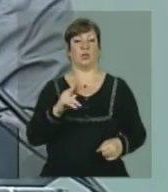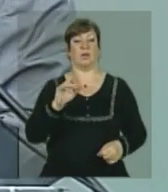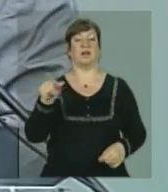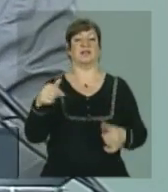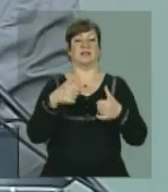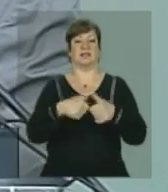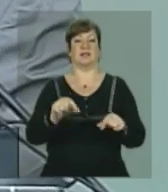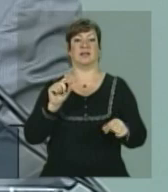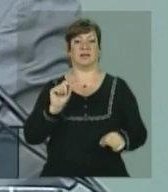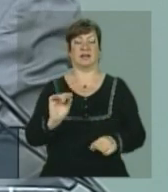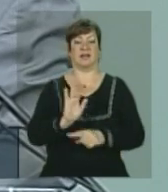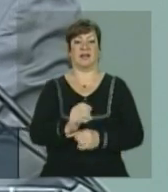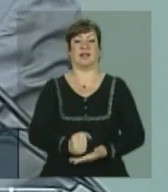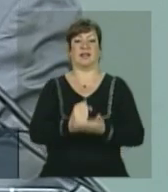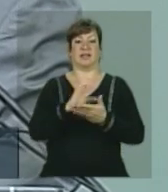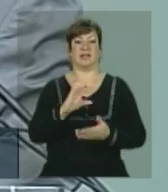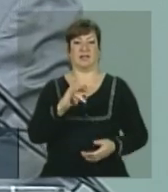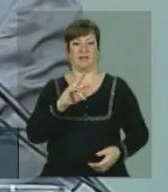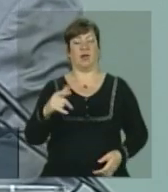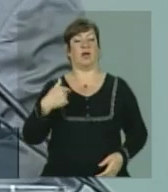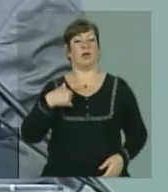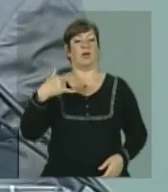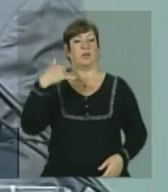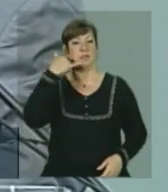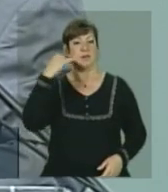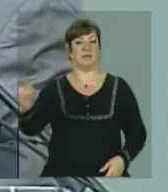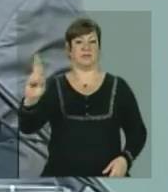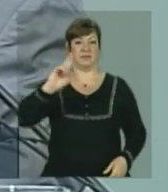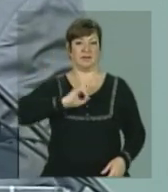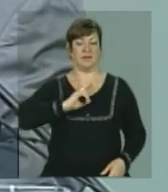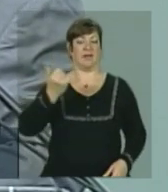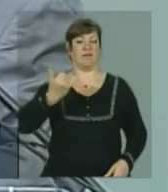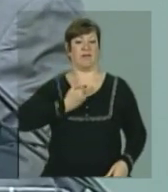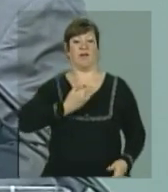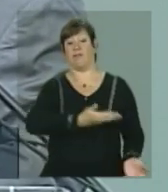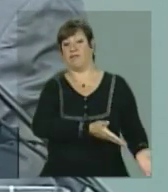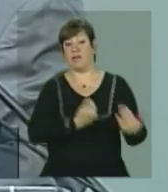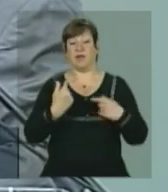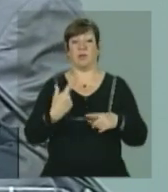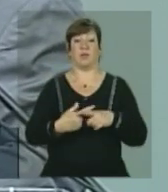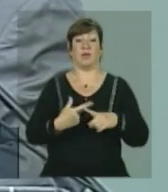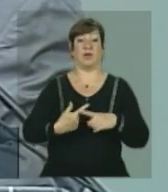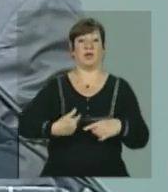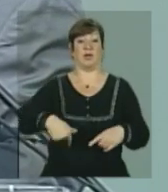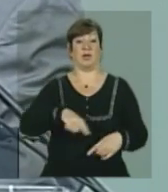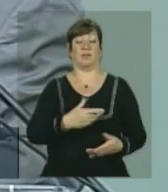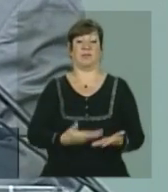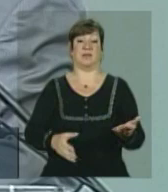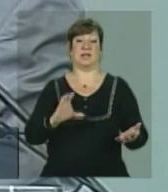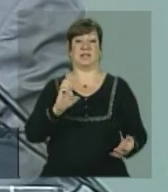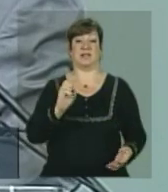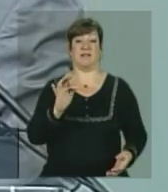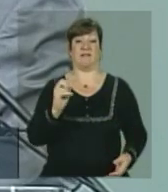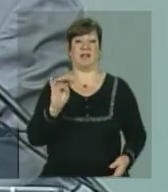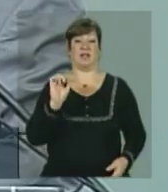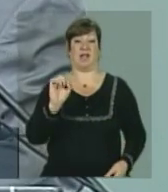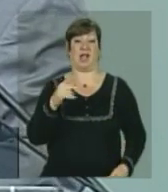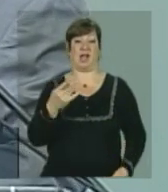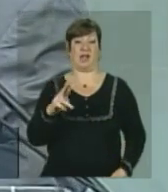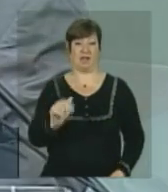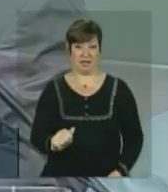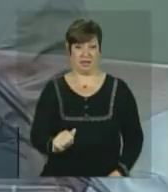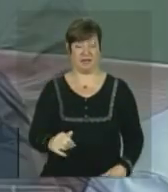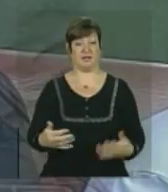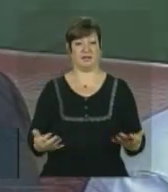Defesa Civil e eu recebi uma ligação do Tuca. Ora, você vem para cá agora porque nós perdemos o Cefete Angra. E aí é onde,